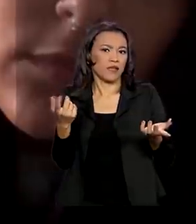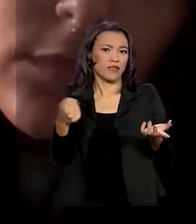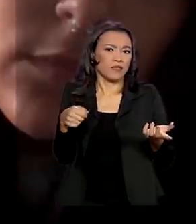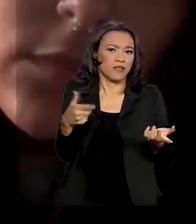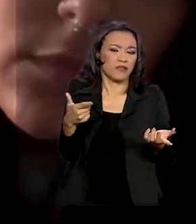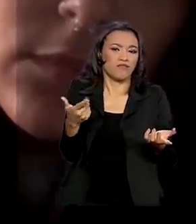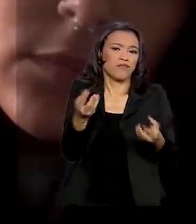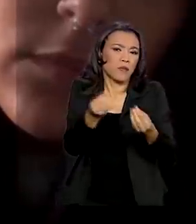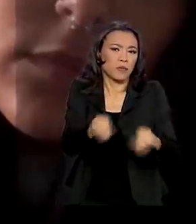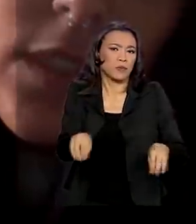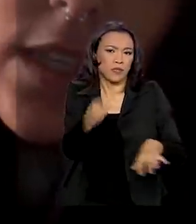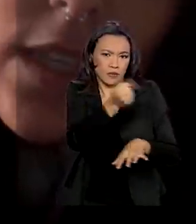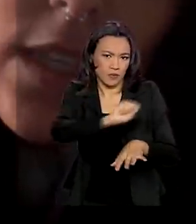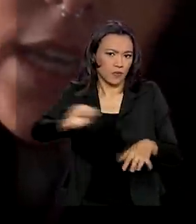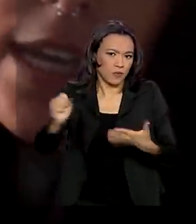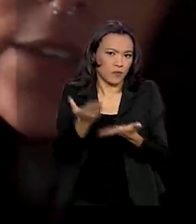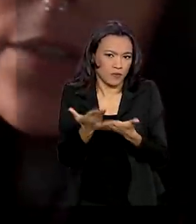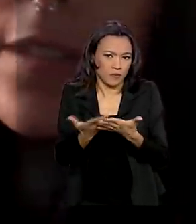o seu semestre?